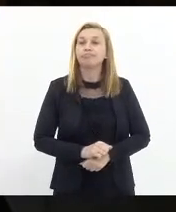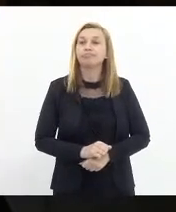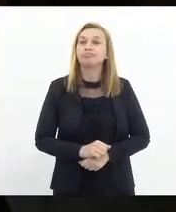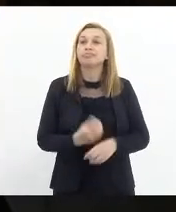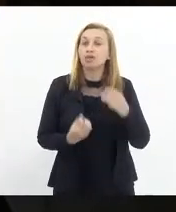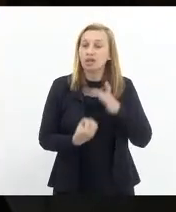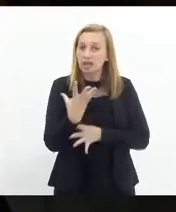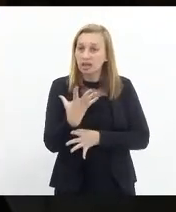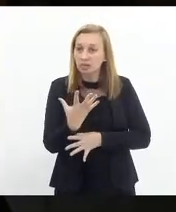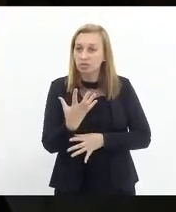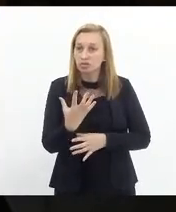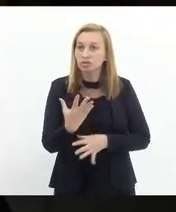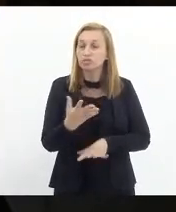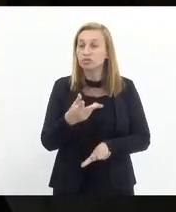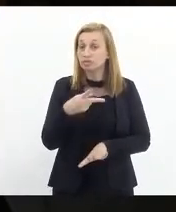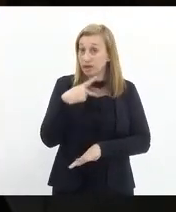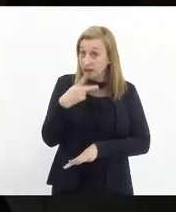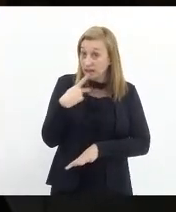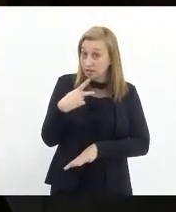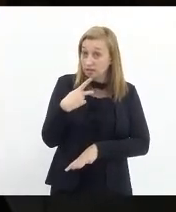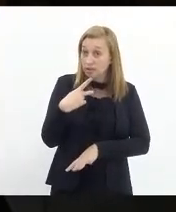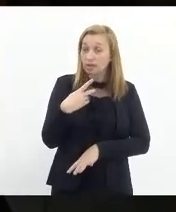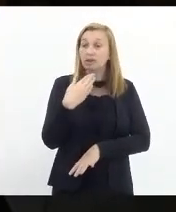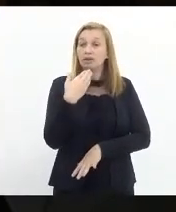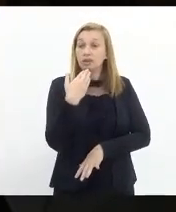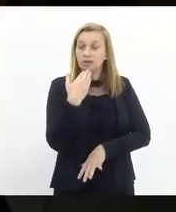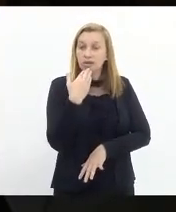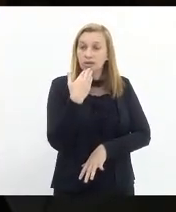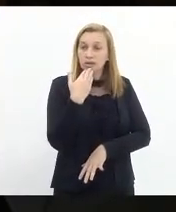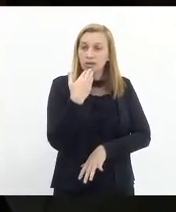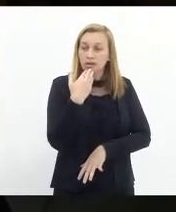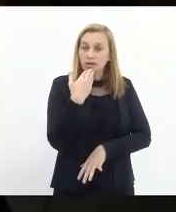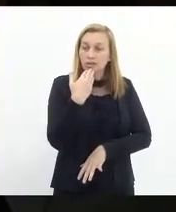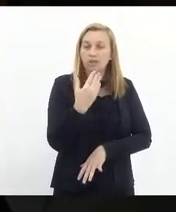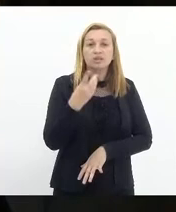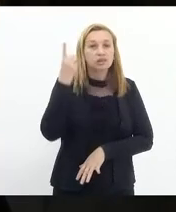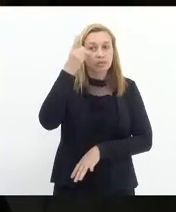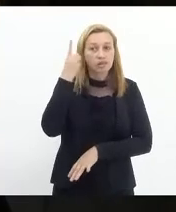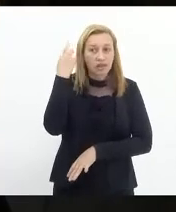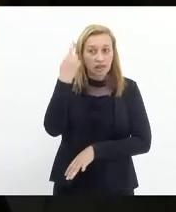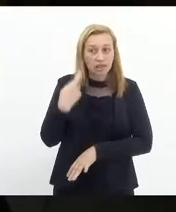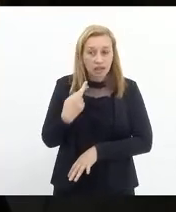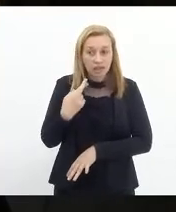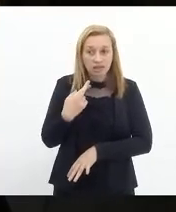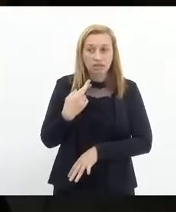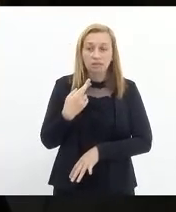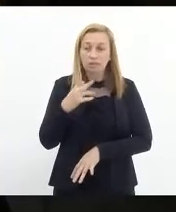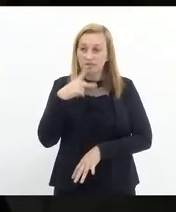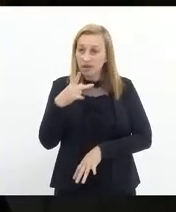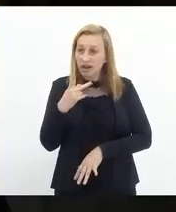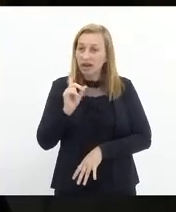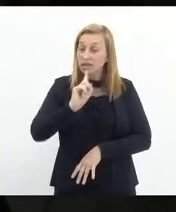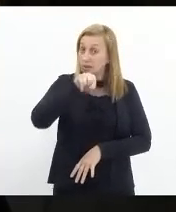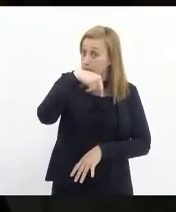produzimos. Dito isso, concedo a parte da deputada Renata Sousa e depois